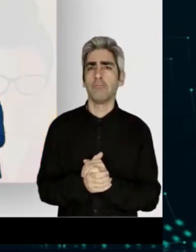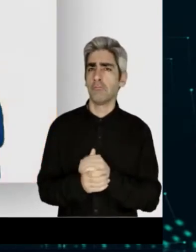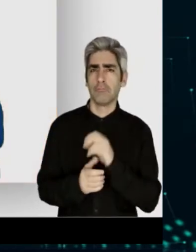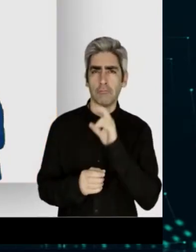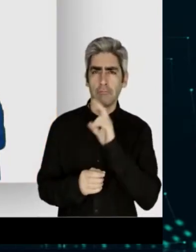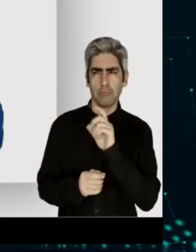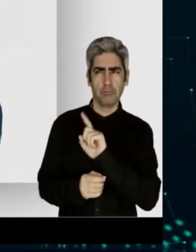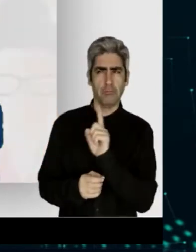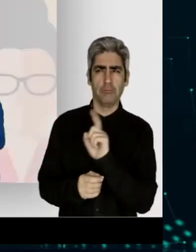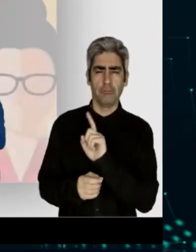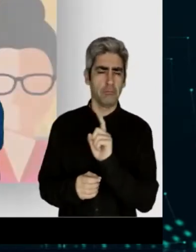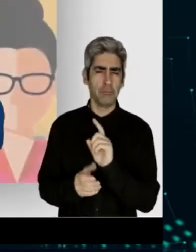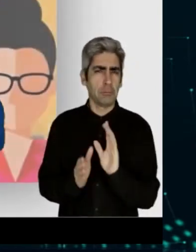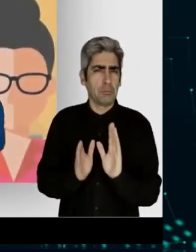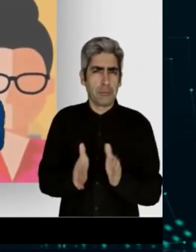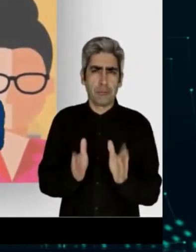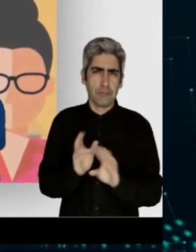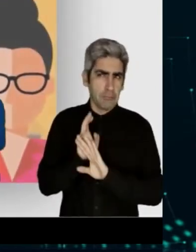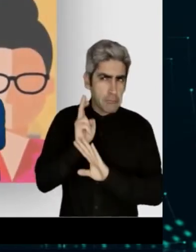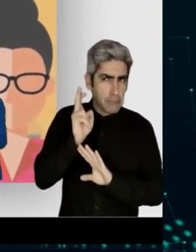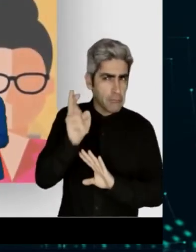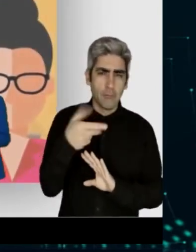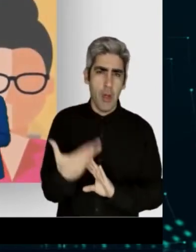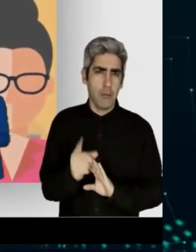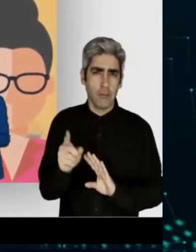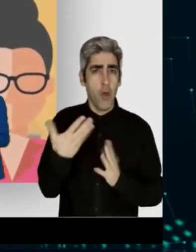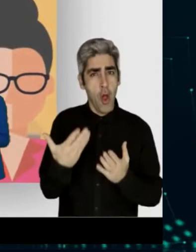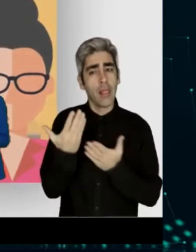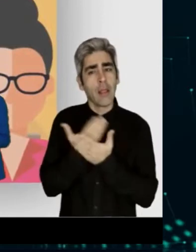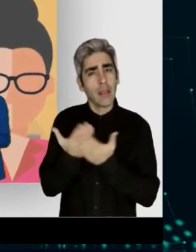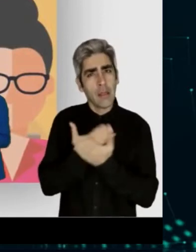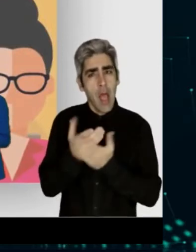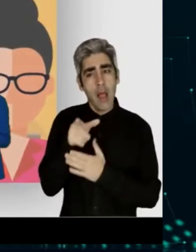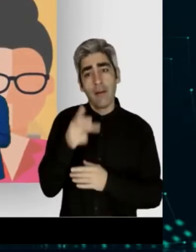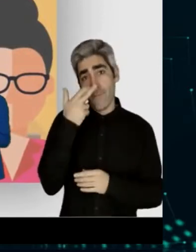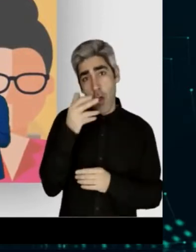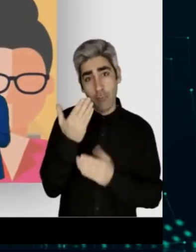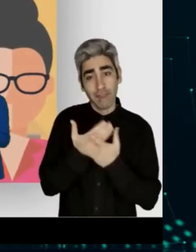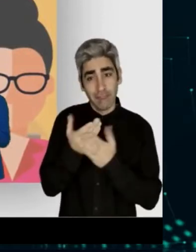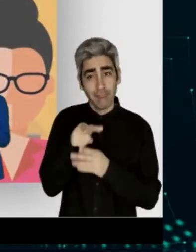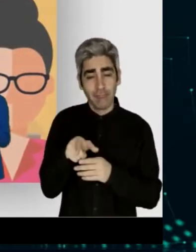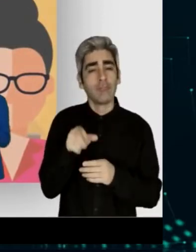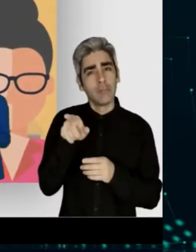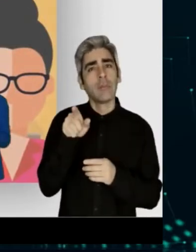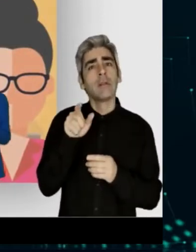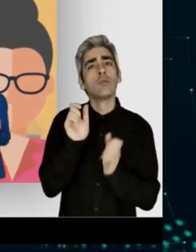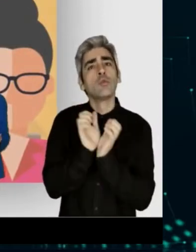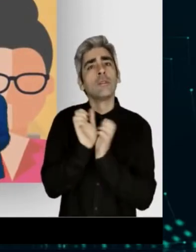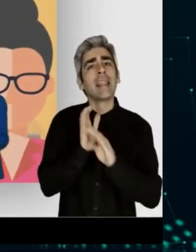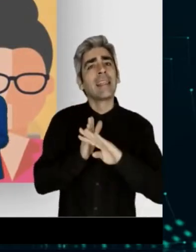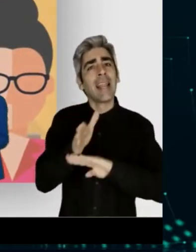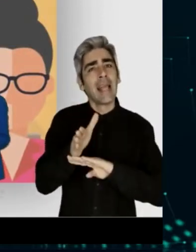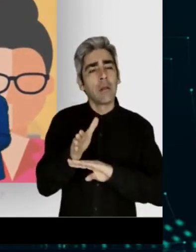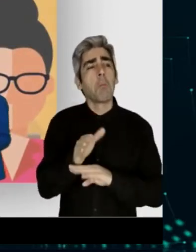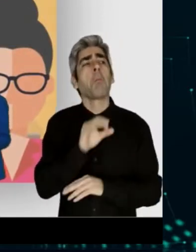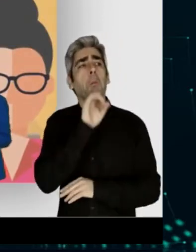foi o resultado de quase dois anos de trabalho intensivo de várias equipas da segurança social, em que tivemos a simplificar